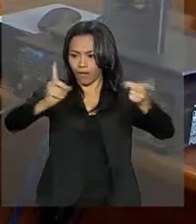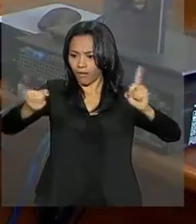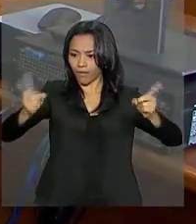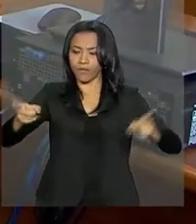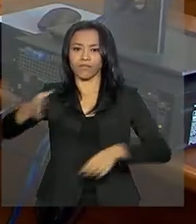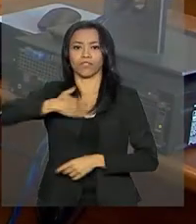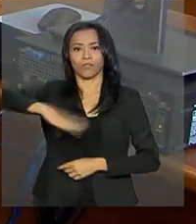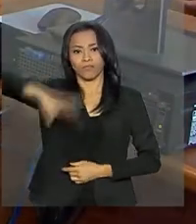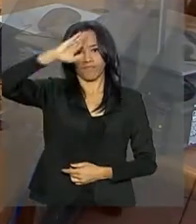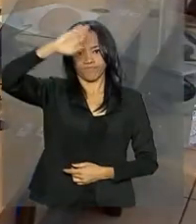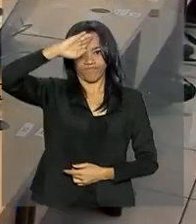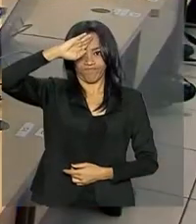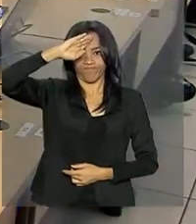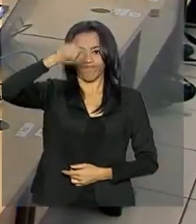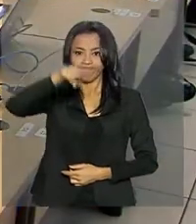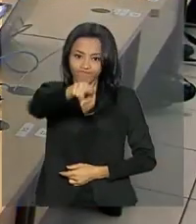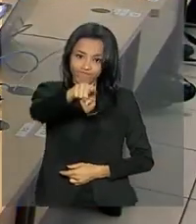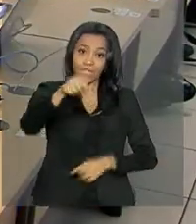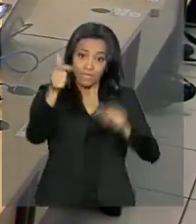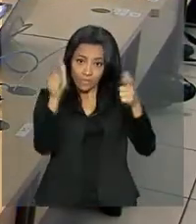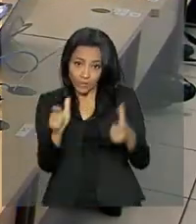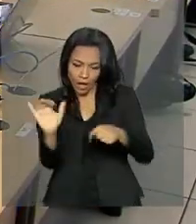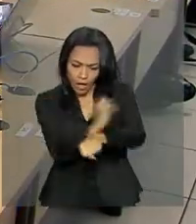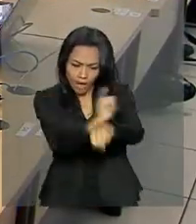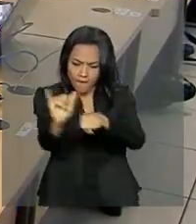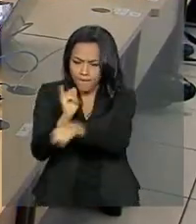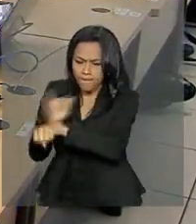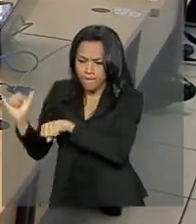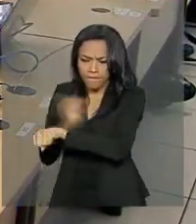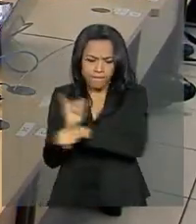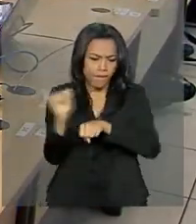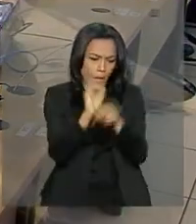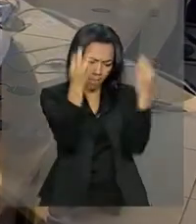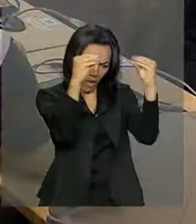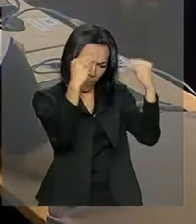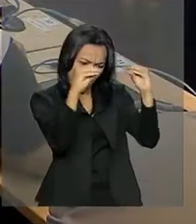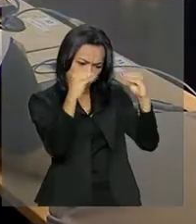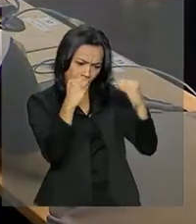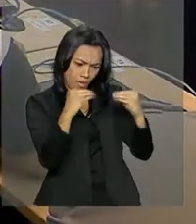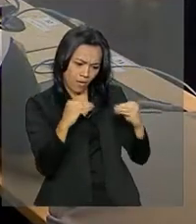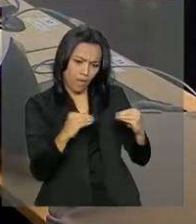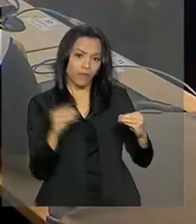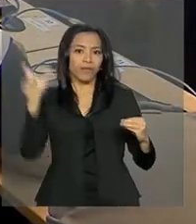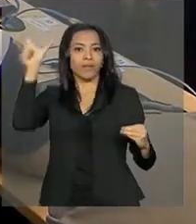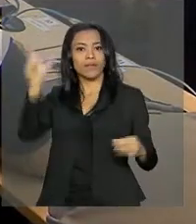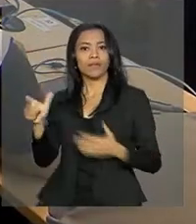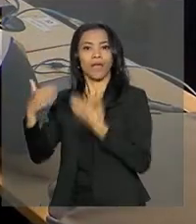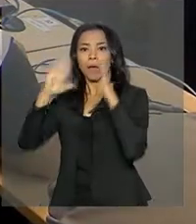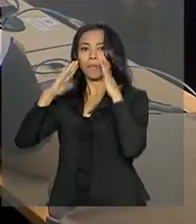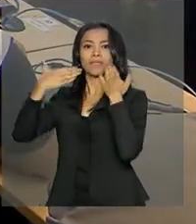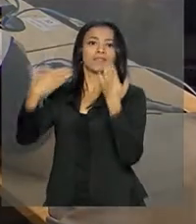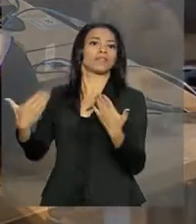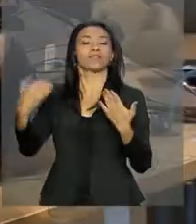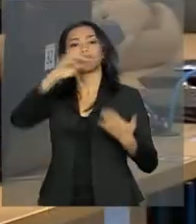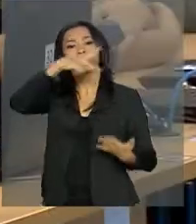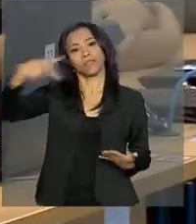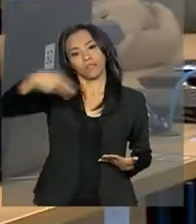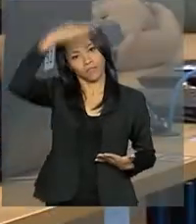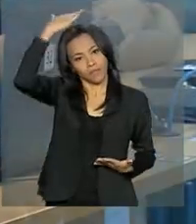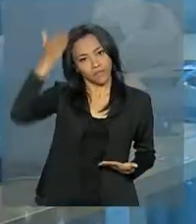de Intervenção Federal. As atividades seguem um plano estratégico apresentado pelo interventor ao presidente da República.